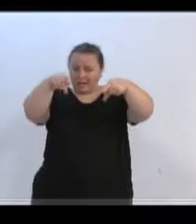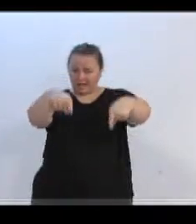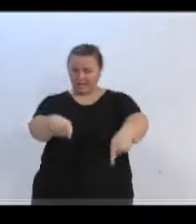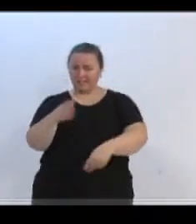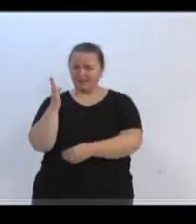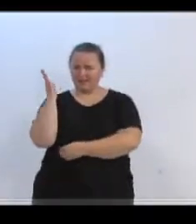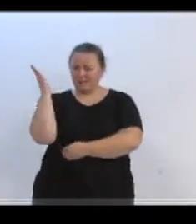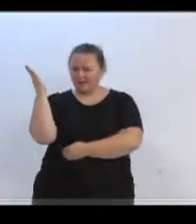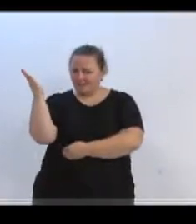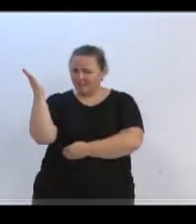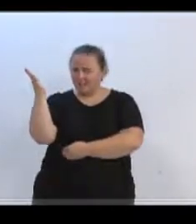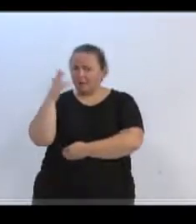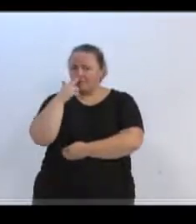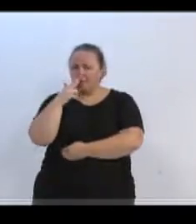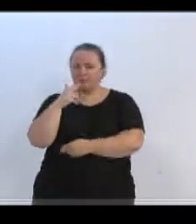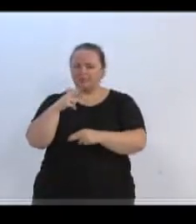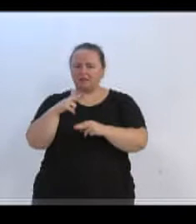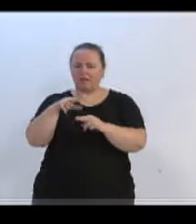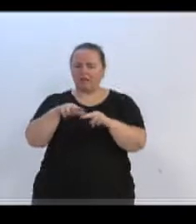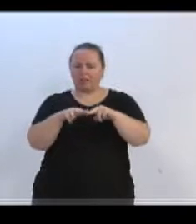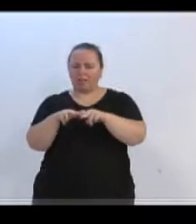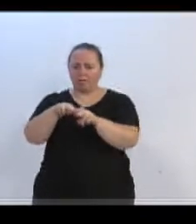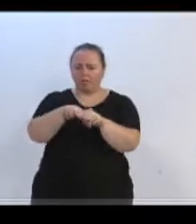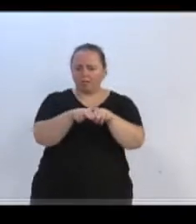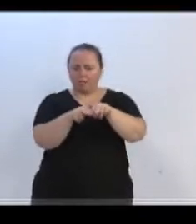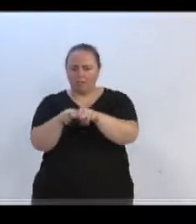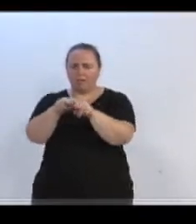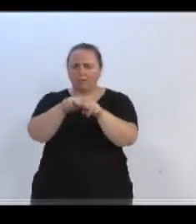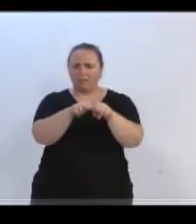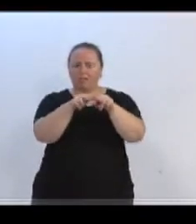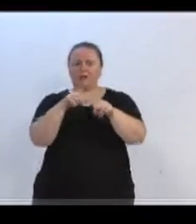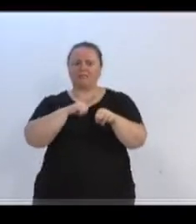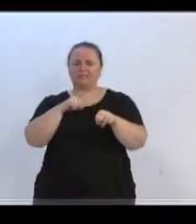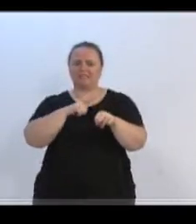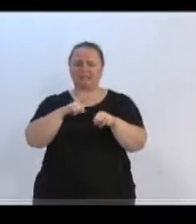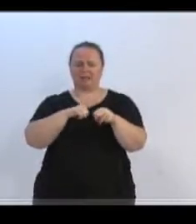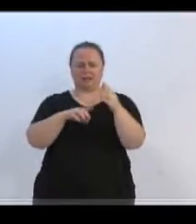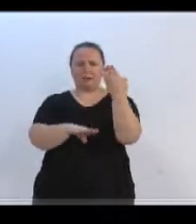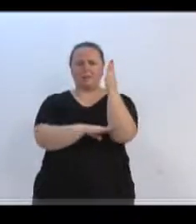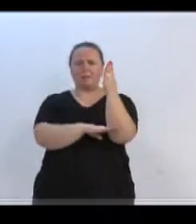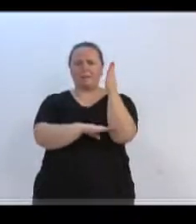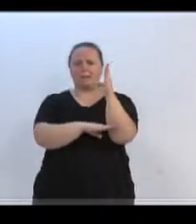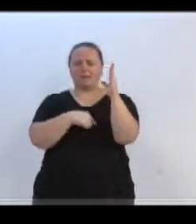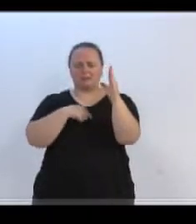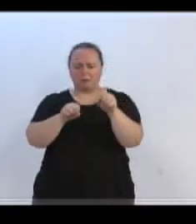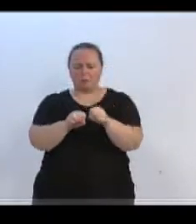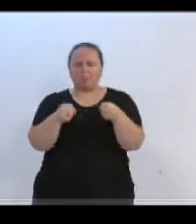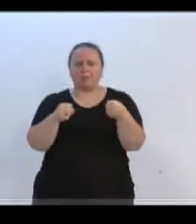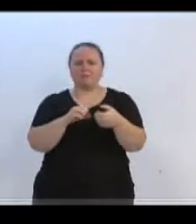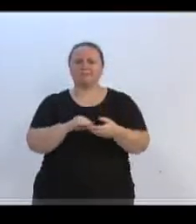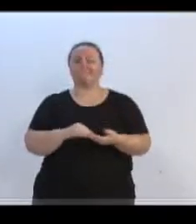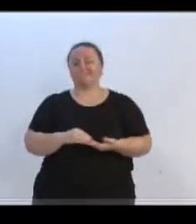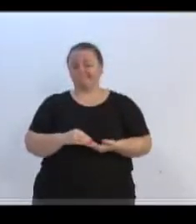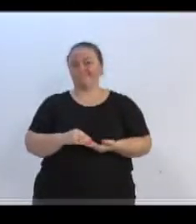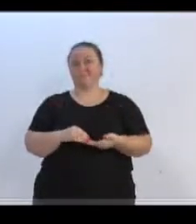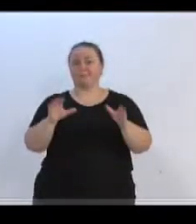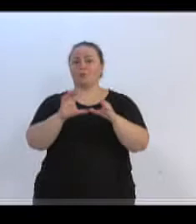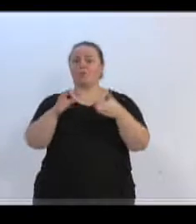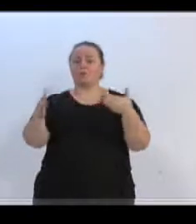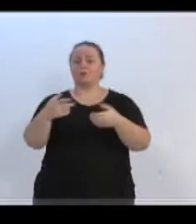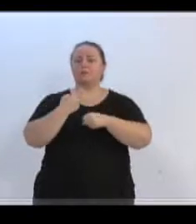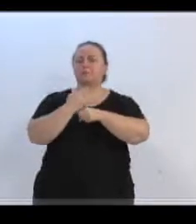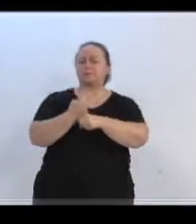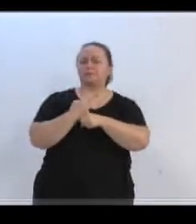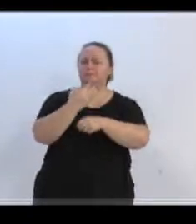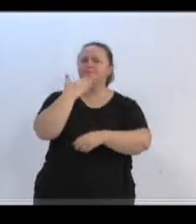tábuas estão cada vez mais apodrecendo, vários buracos. Por enquanto, não está tendo aula. E a comunidade me procurou aí, pedindo